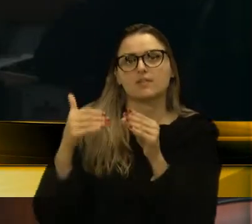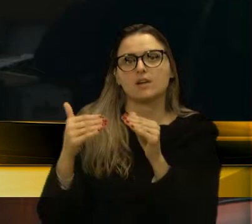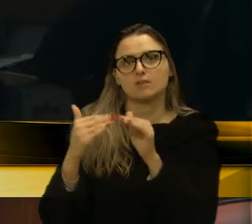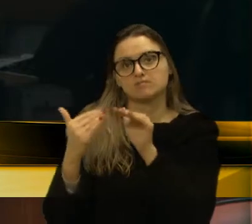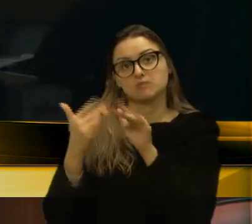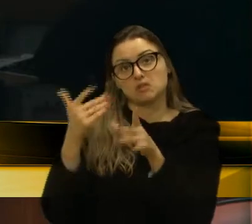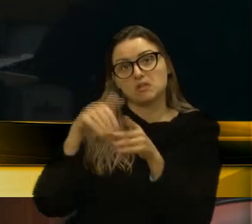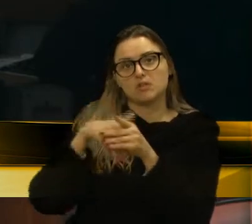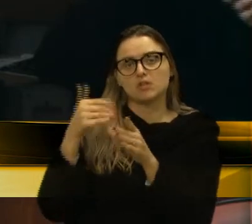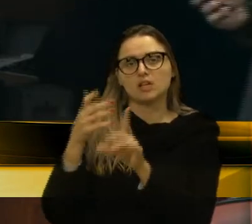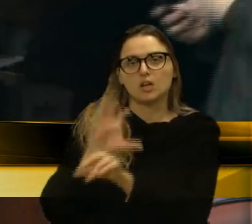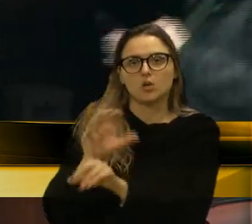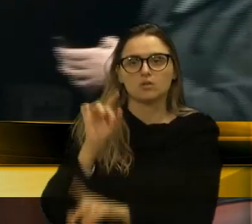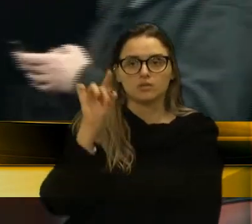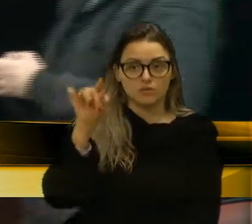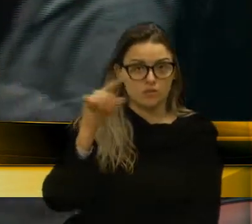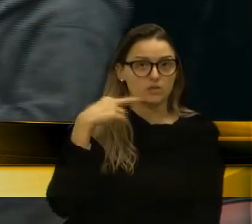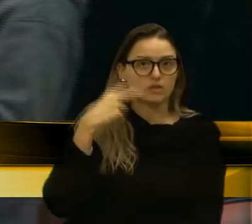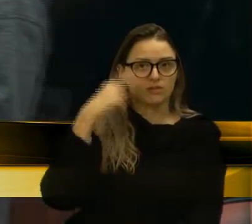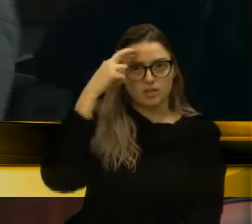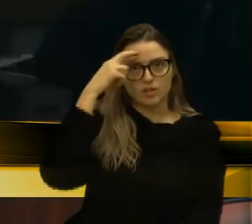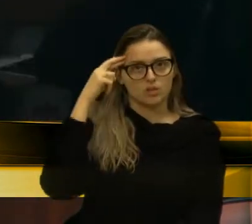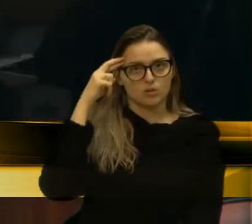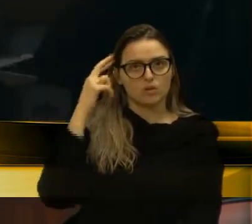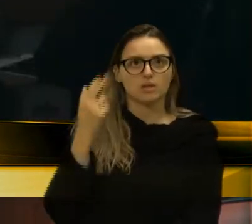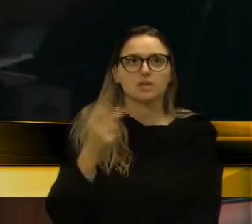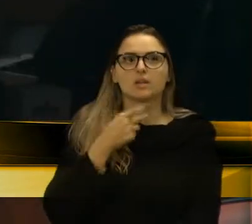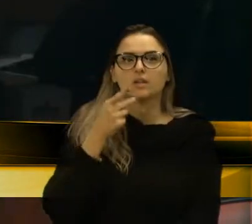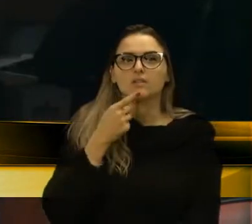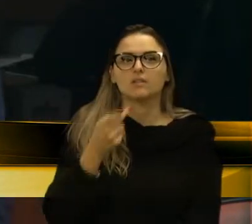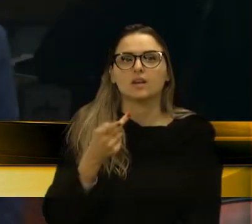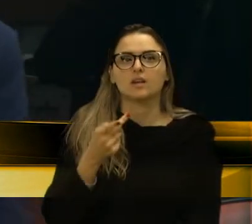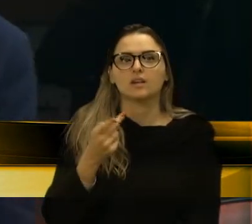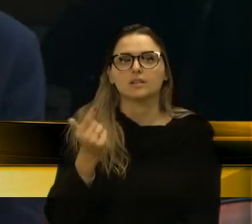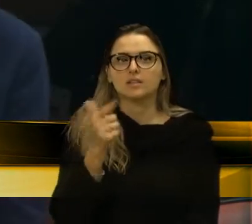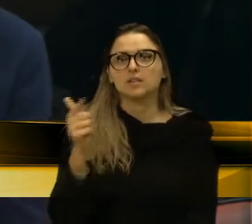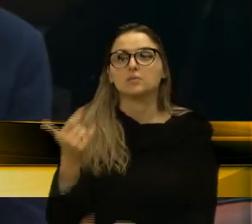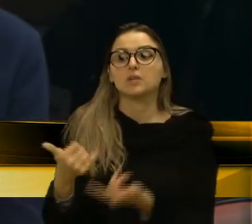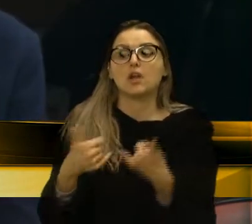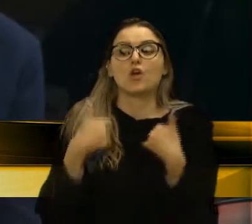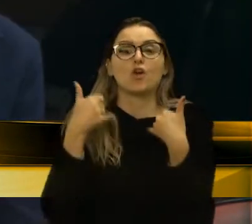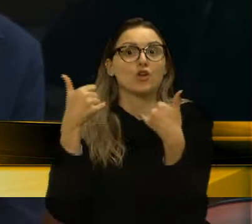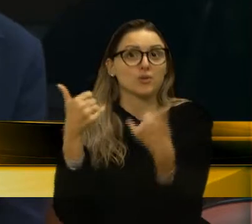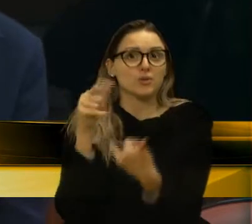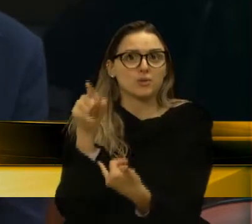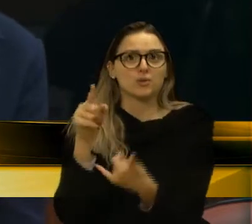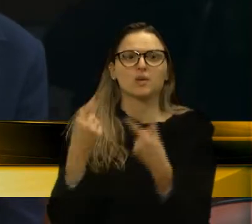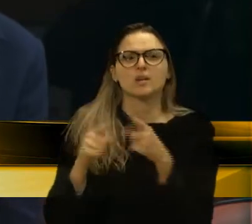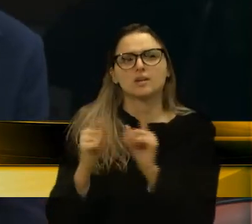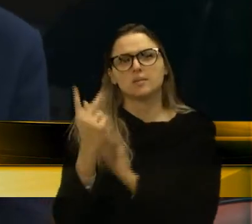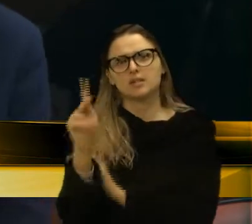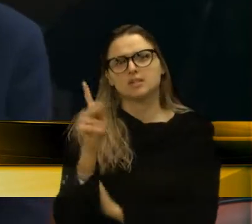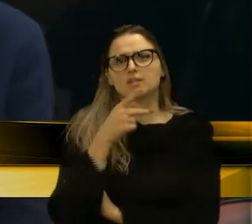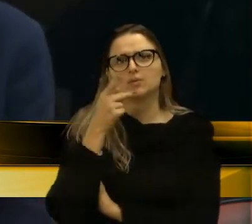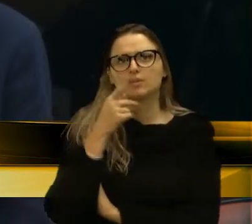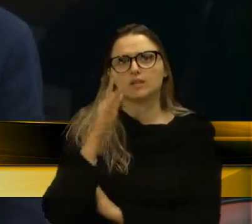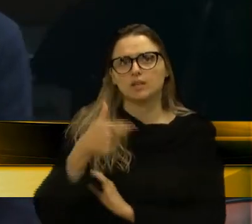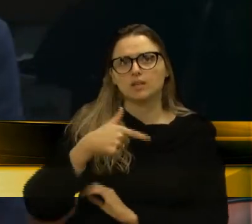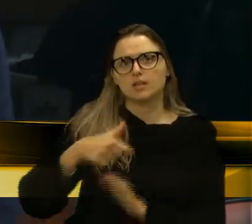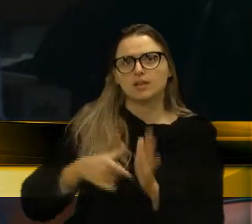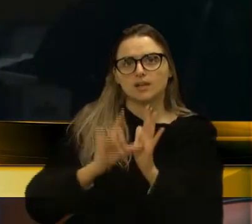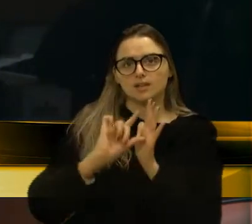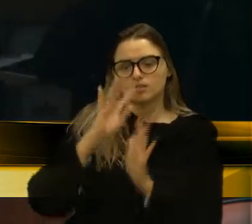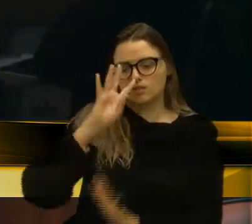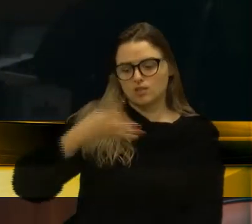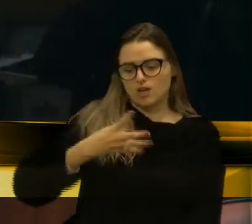a vossa excelência seja um vereador totalmente despido de qualquer vaidade, só que na sua fala, antes de me acusar de vaidade,